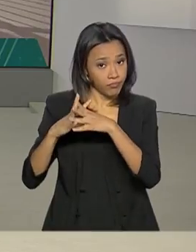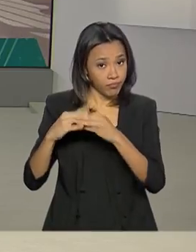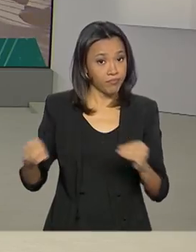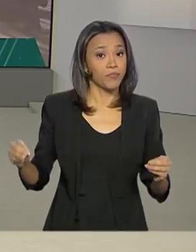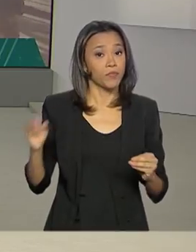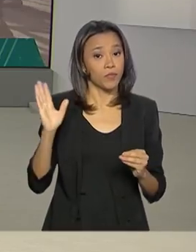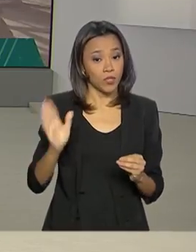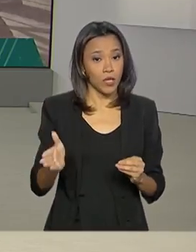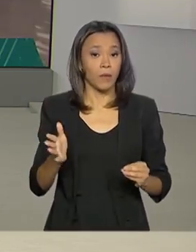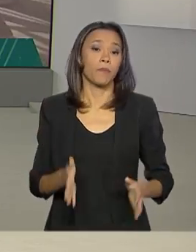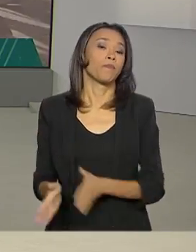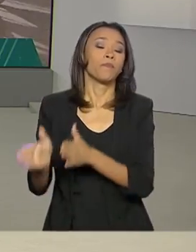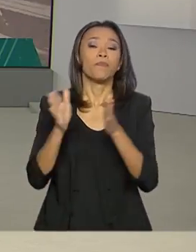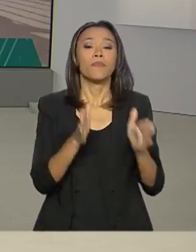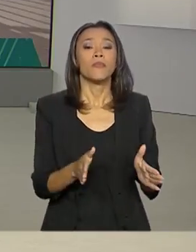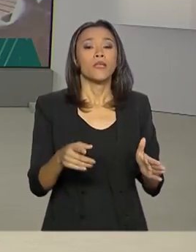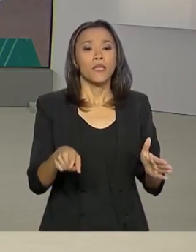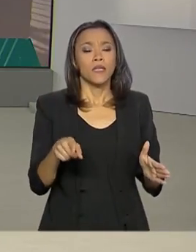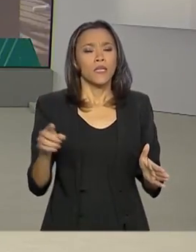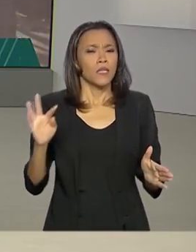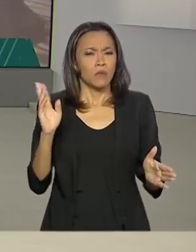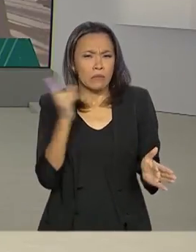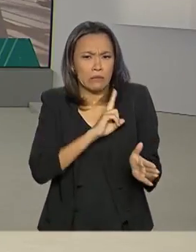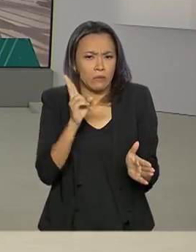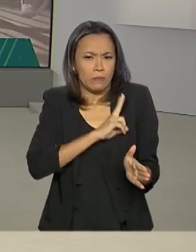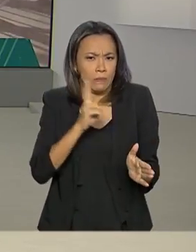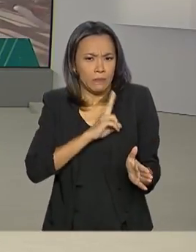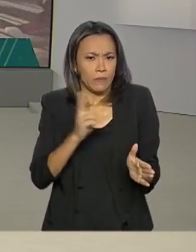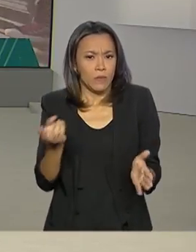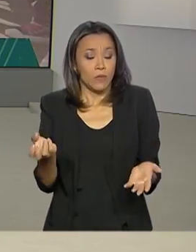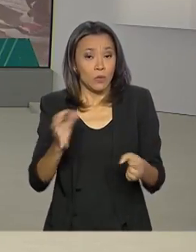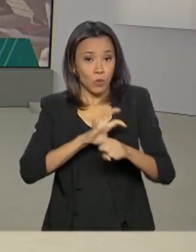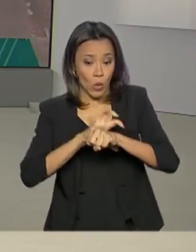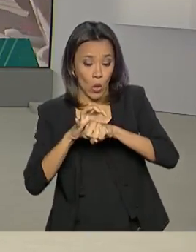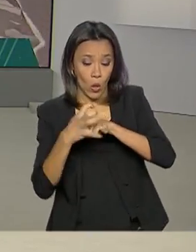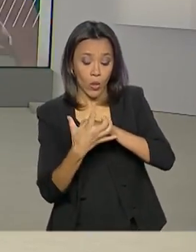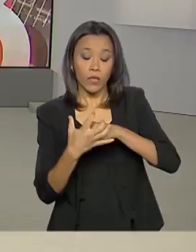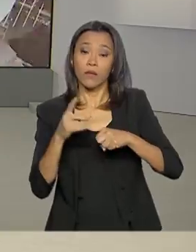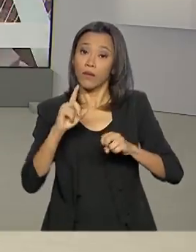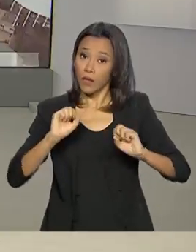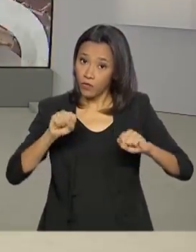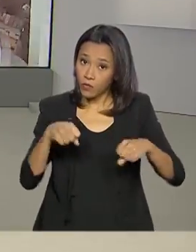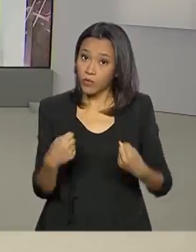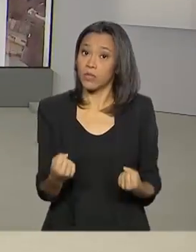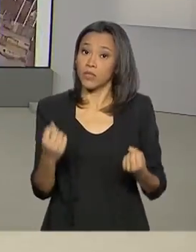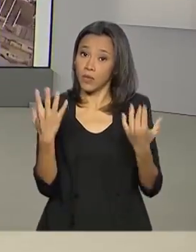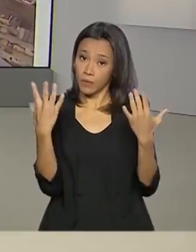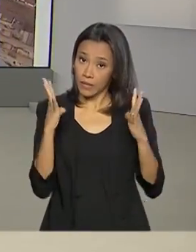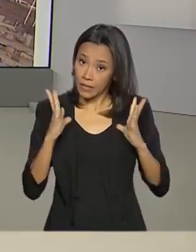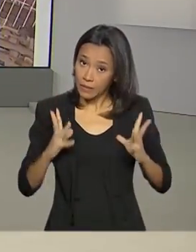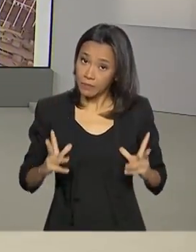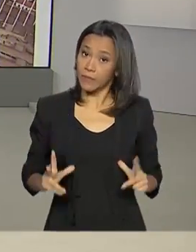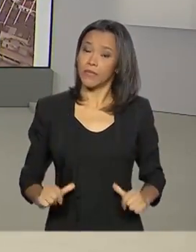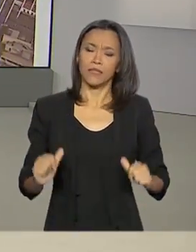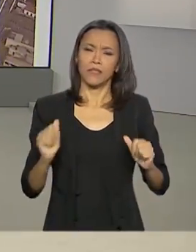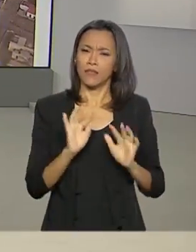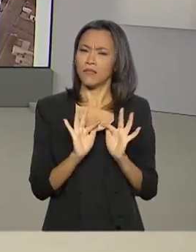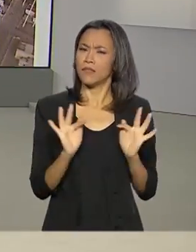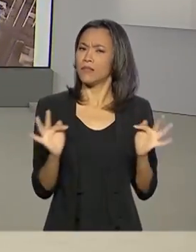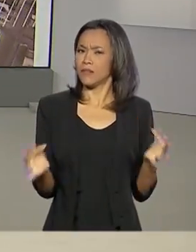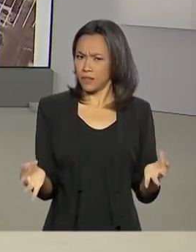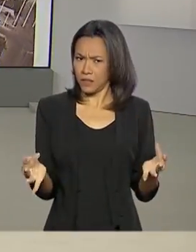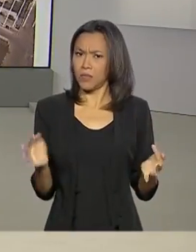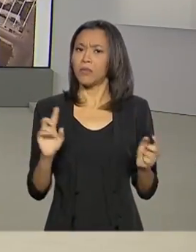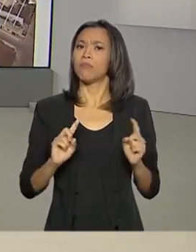E com essa situação de emergência do novo coronavírus, é hora de reforçar os cuidados com a higiene. São procedimentos simples,